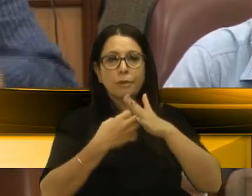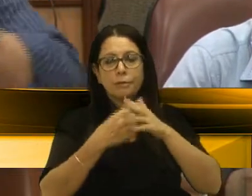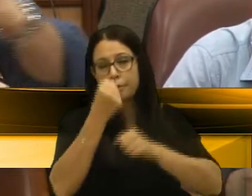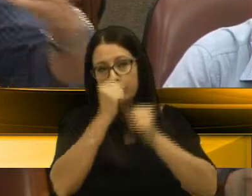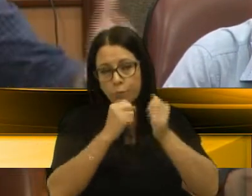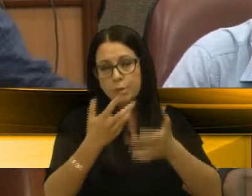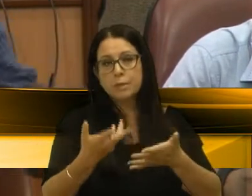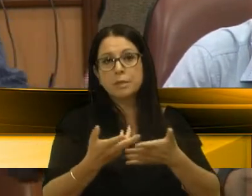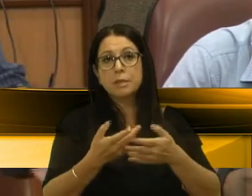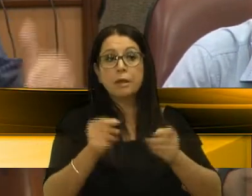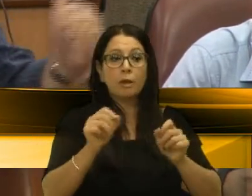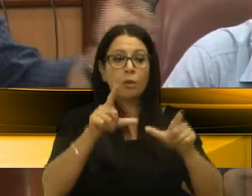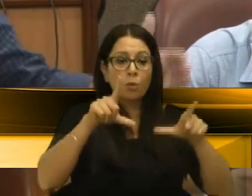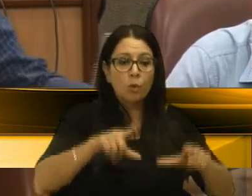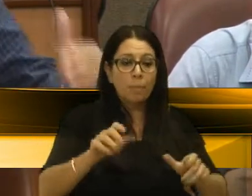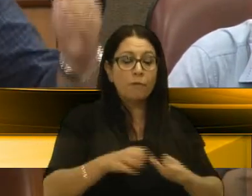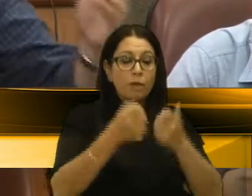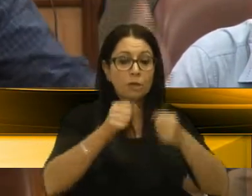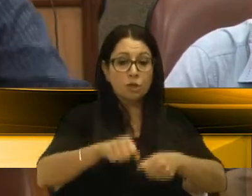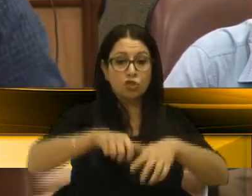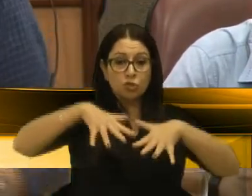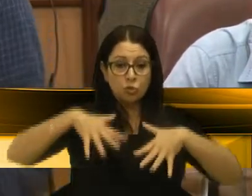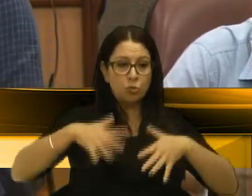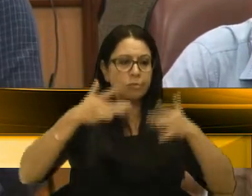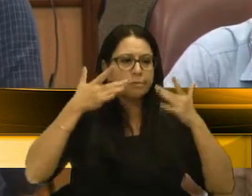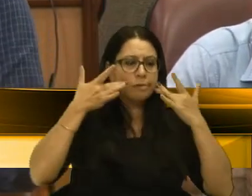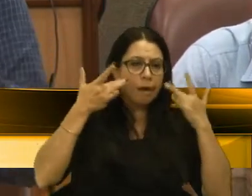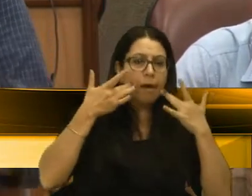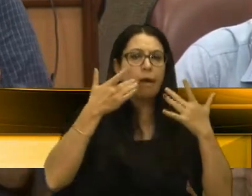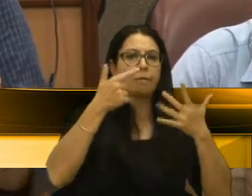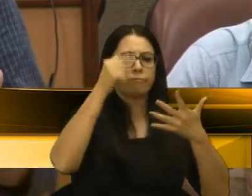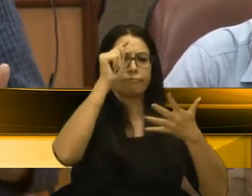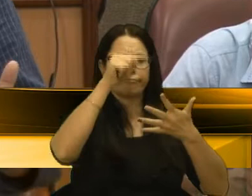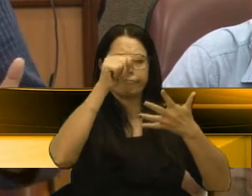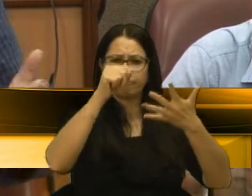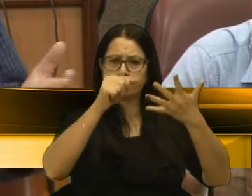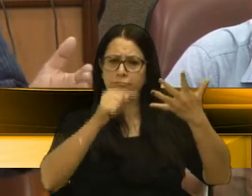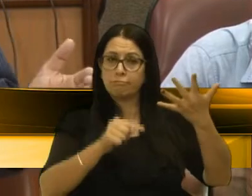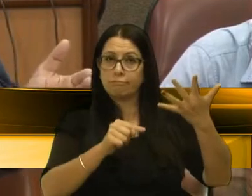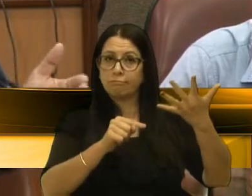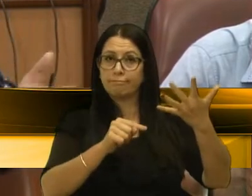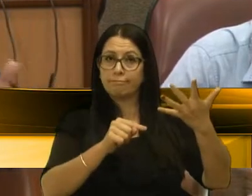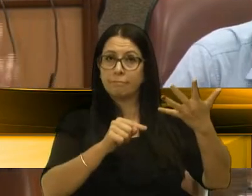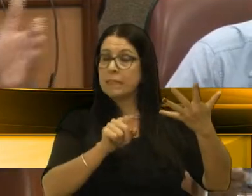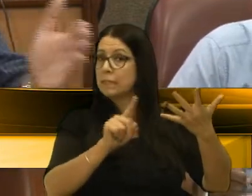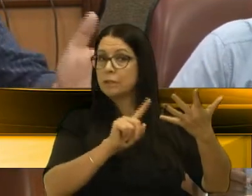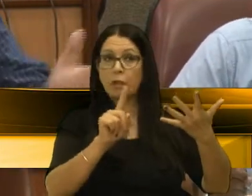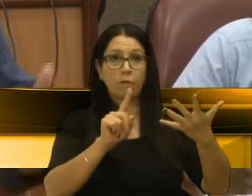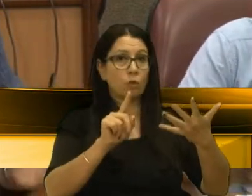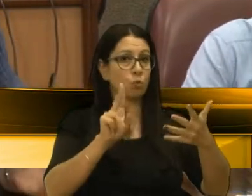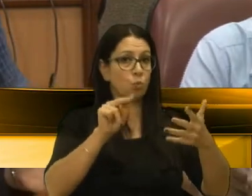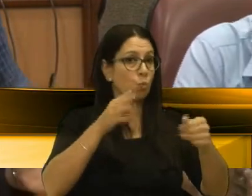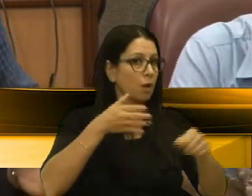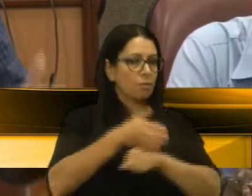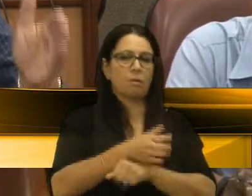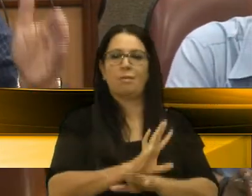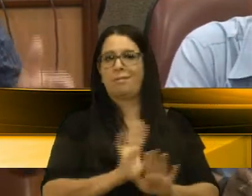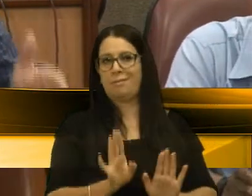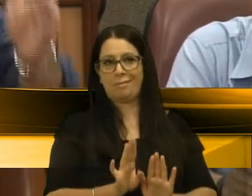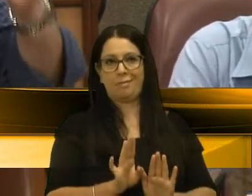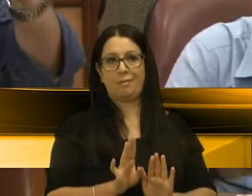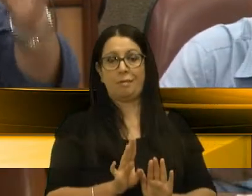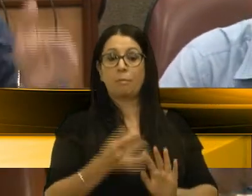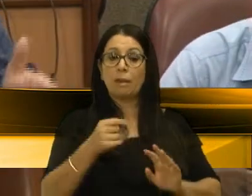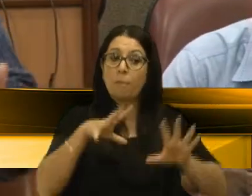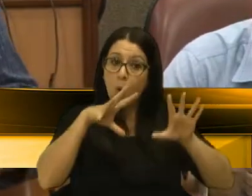locais para eventos como auditórios, teatros e outras coisas, nós não vamos adentrar nunca na Maesa. Nós precisamos